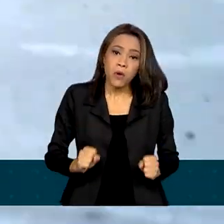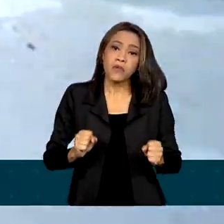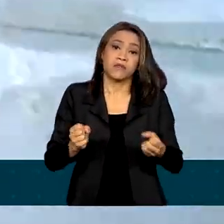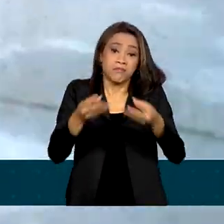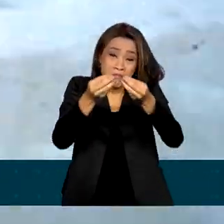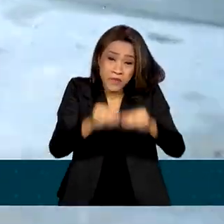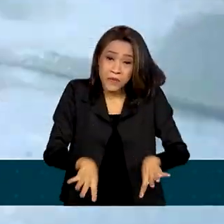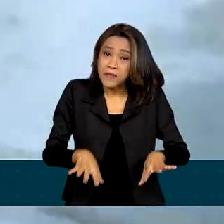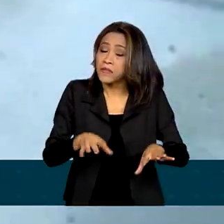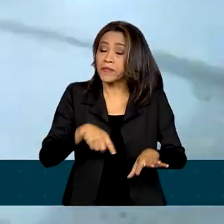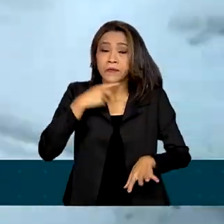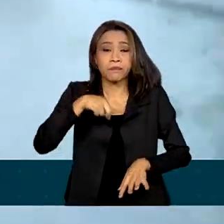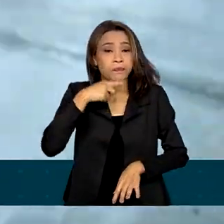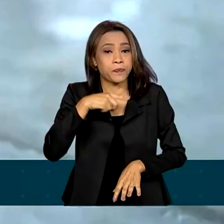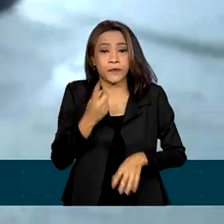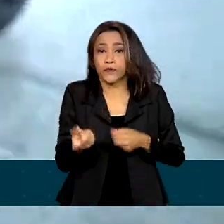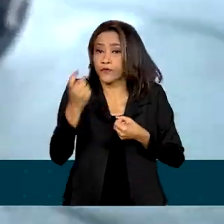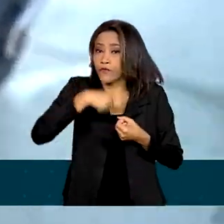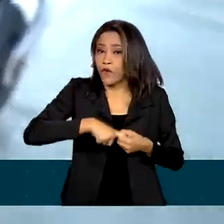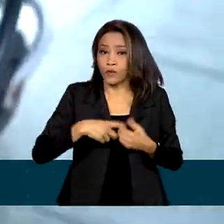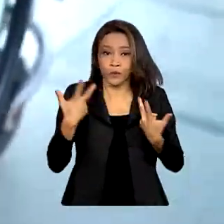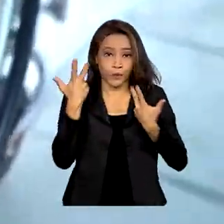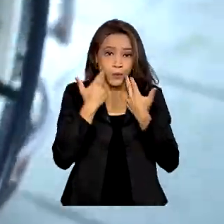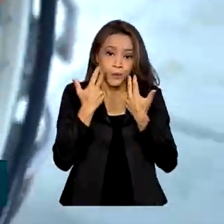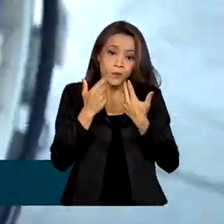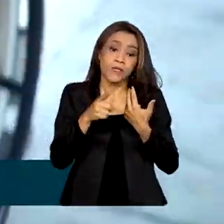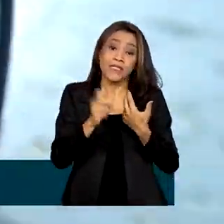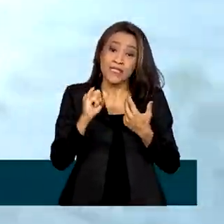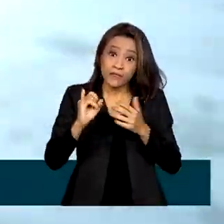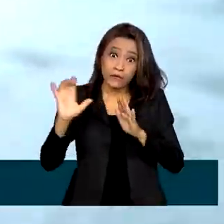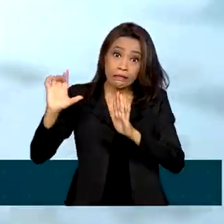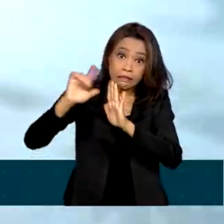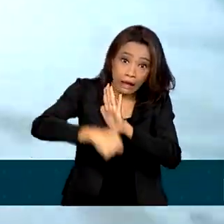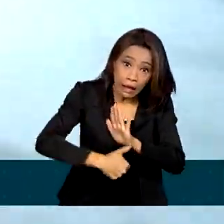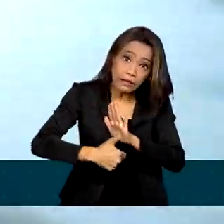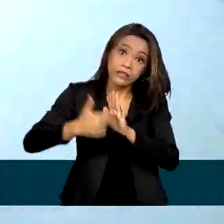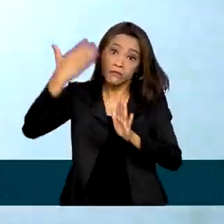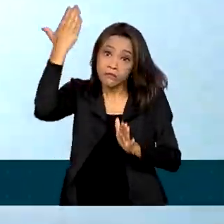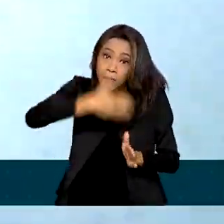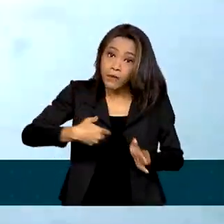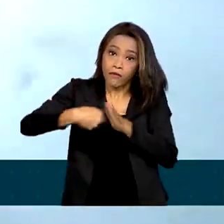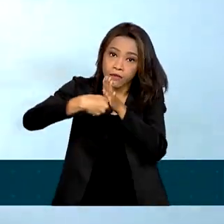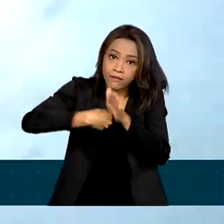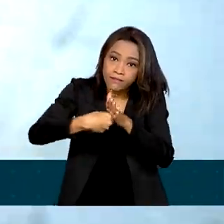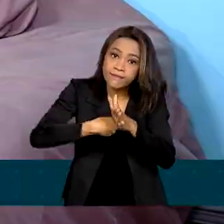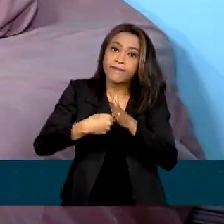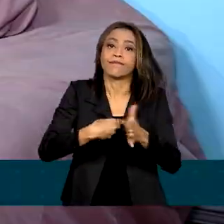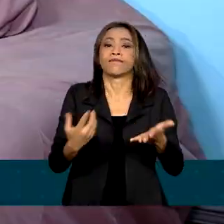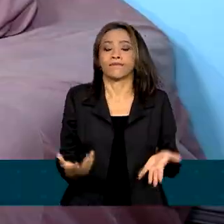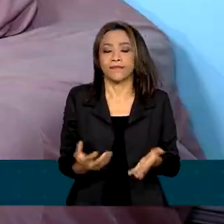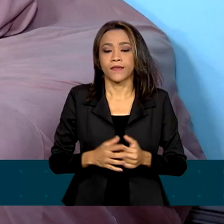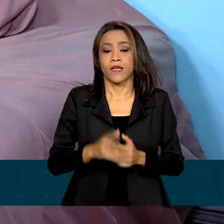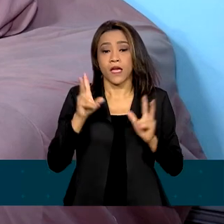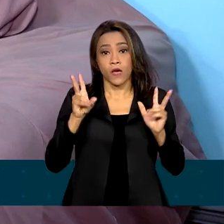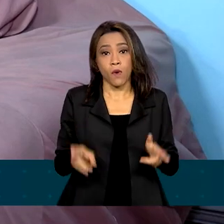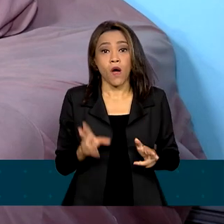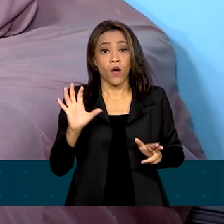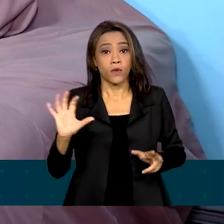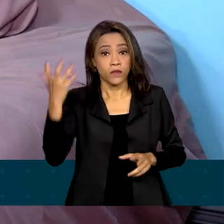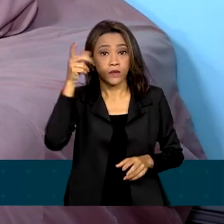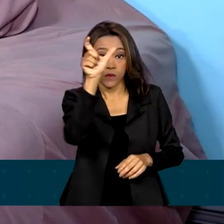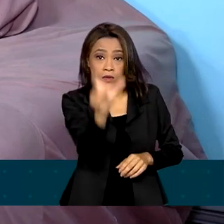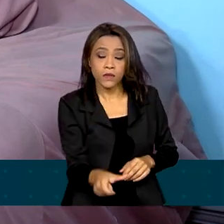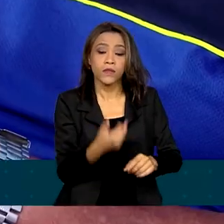irreversíveis caso o diagnóstico seja tardio e o tratamento inadequado. Foi o que ocorreu com o seu